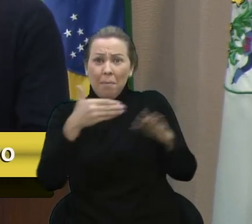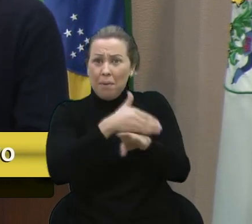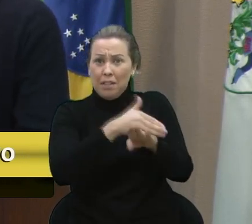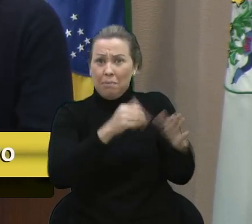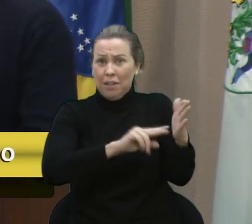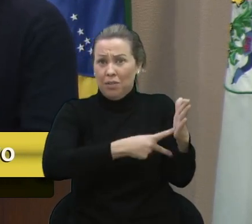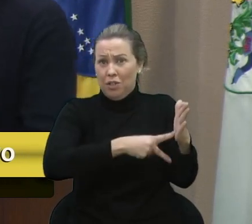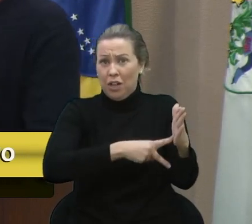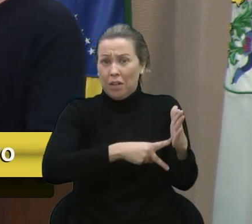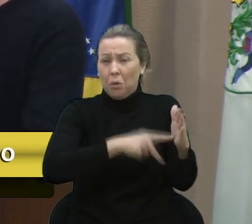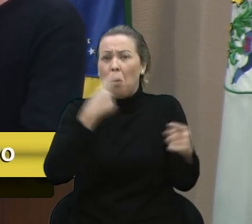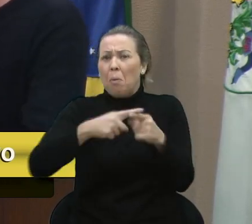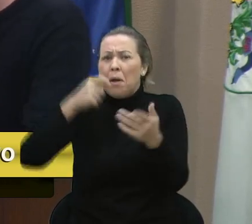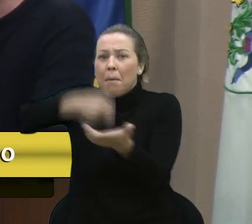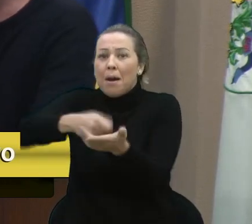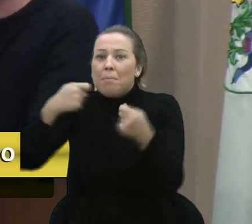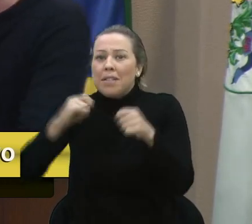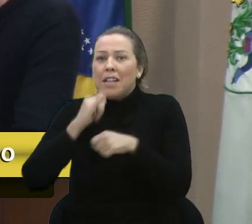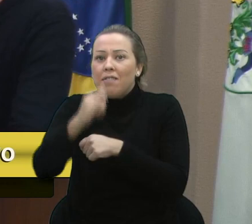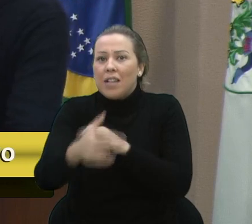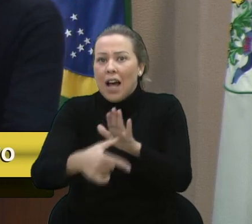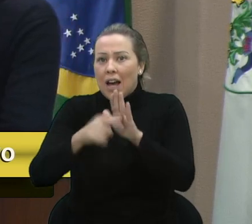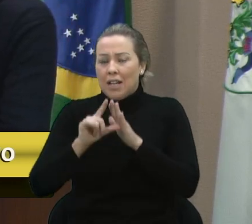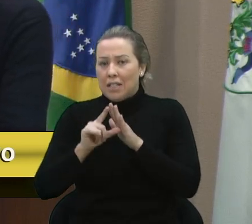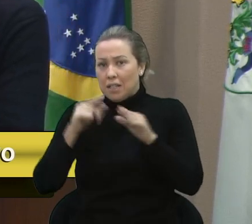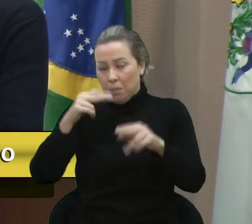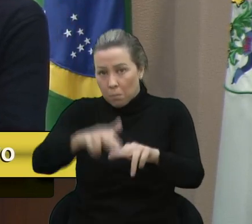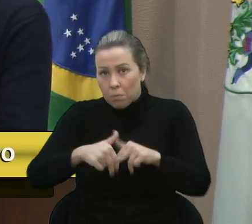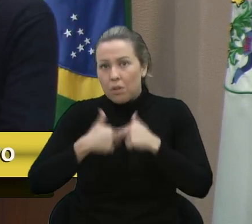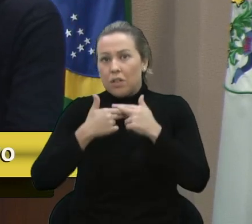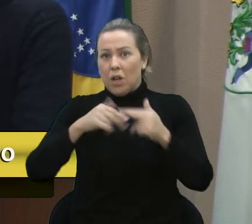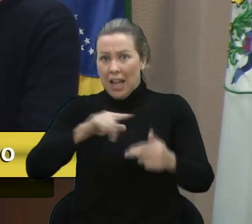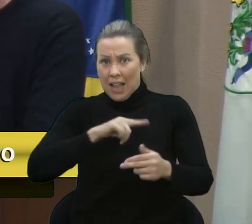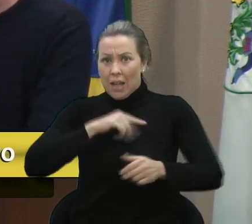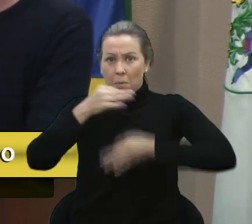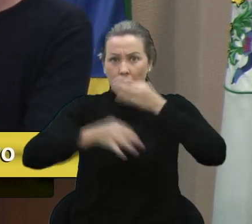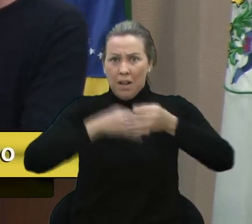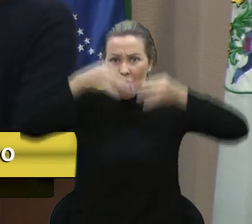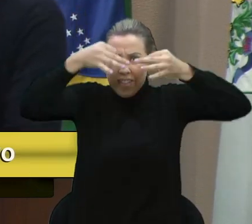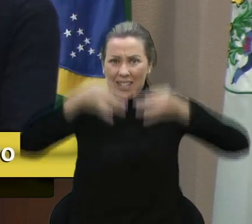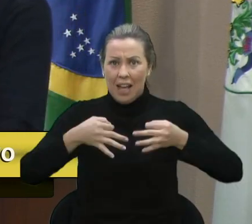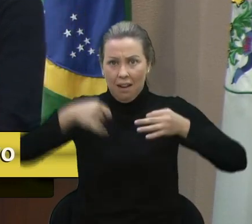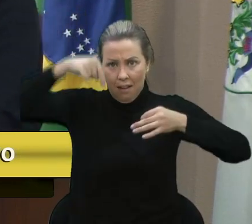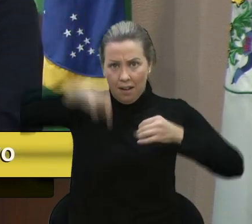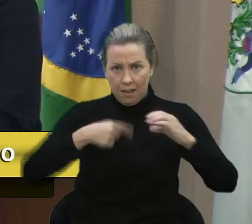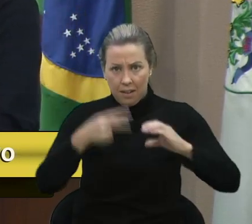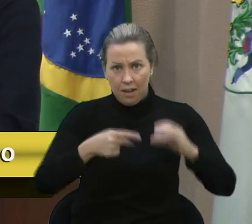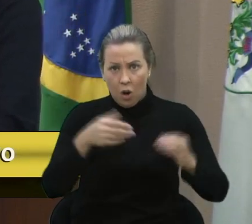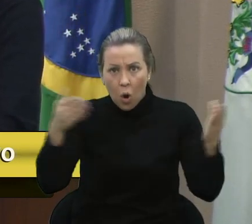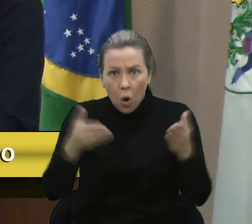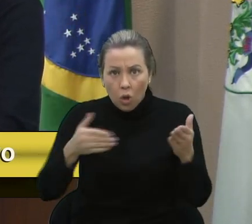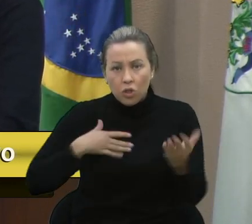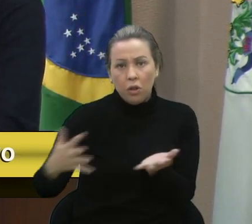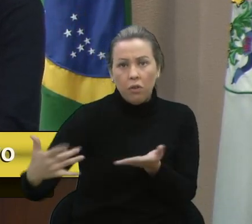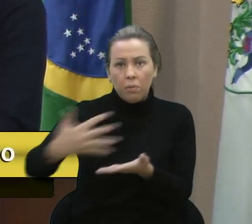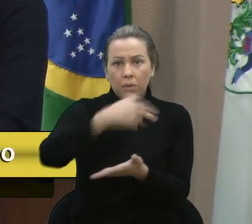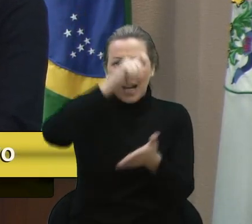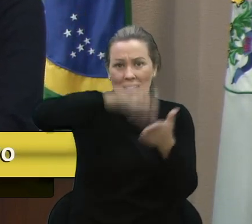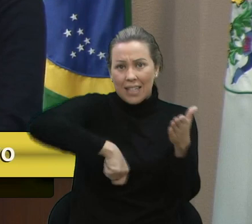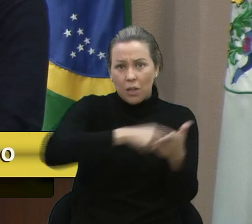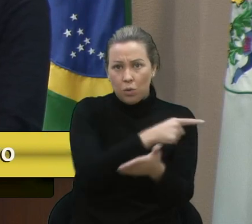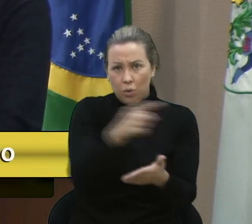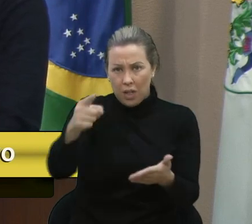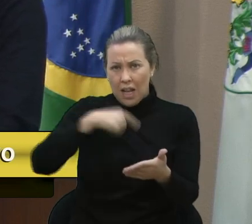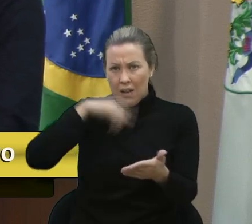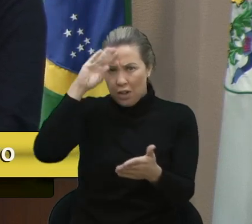absurdo. Mas, para resolver esse problema, de vez, nós temos uma posição nessa casa, hoje colherei assinaturas e tenho certeza